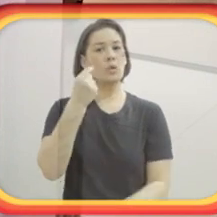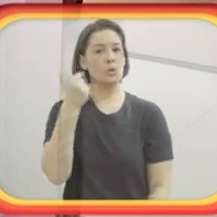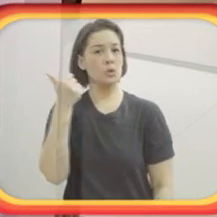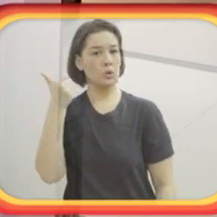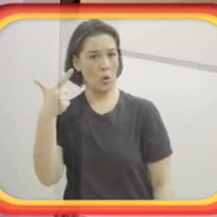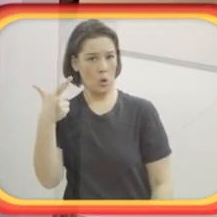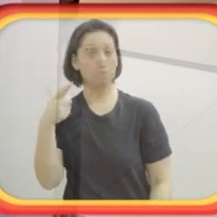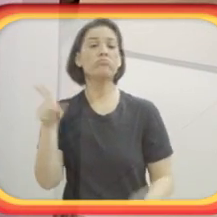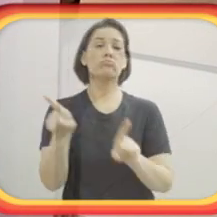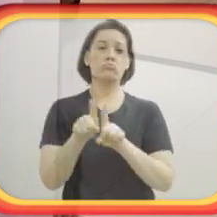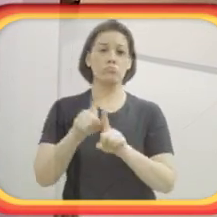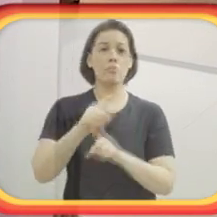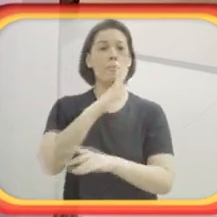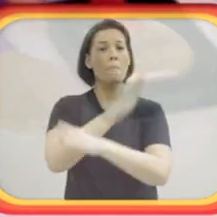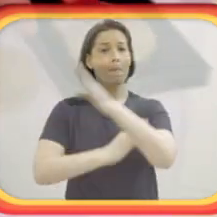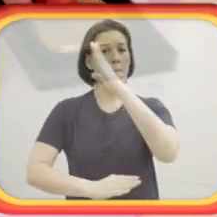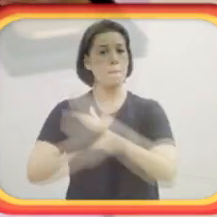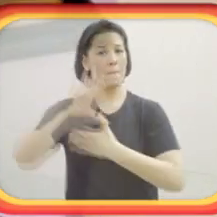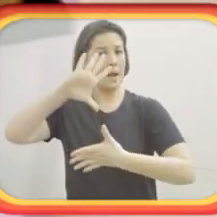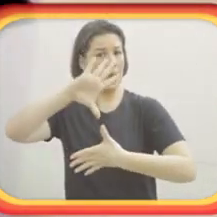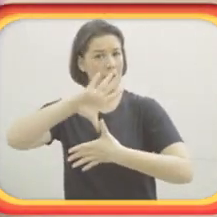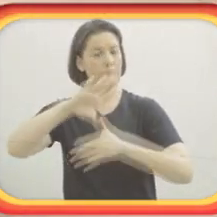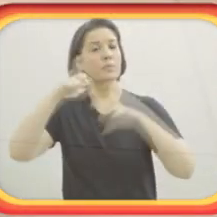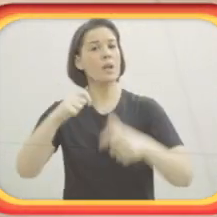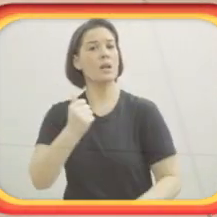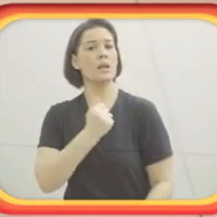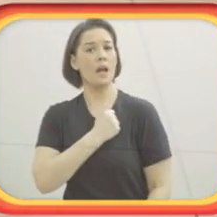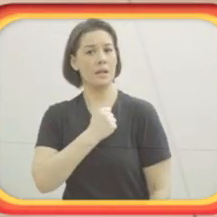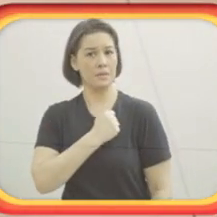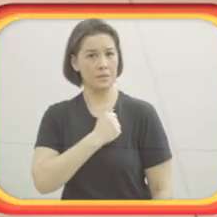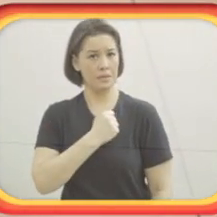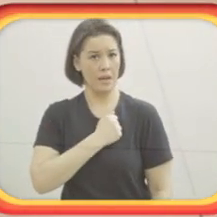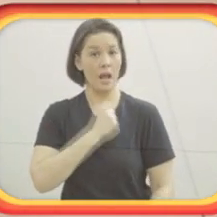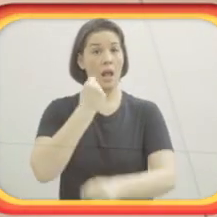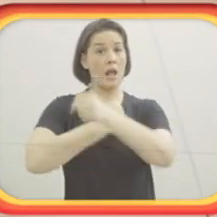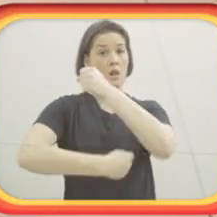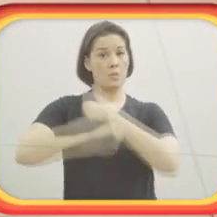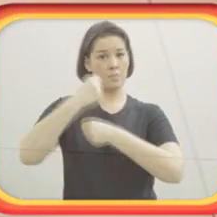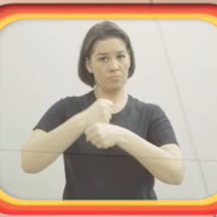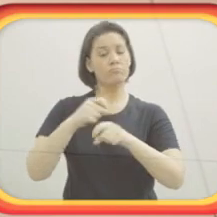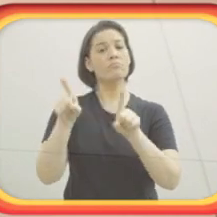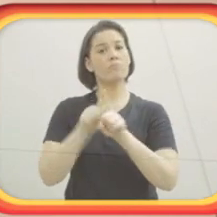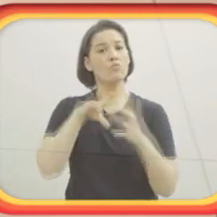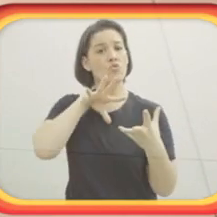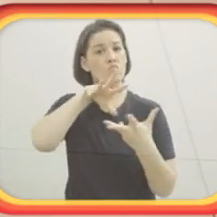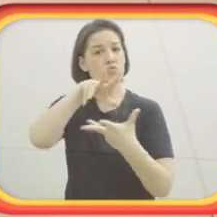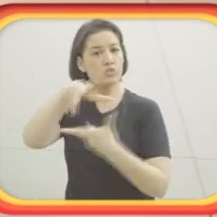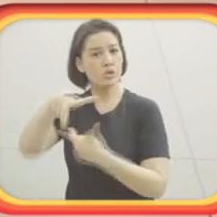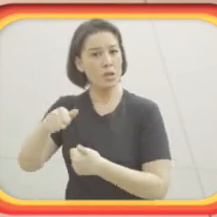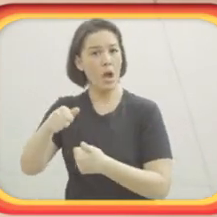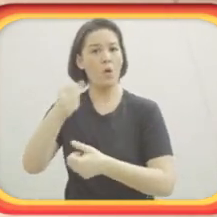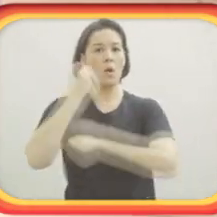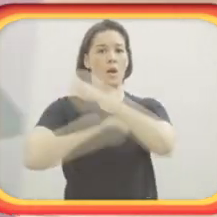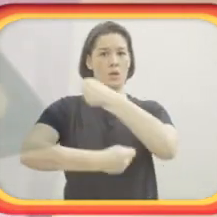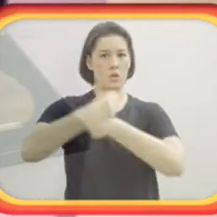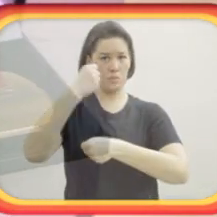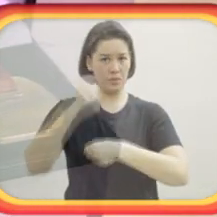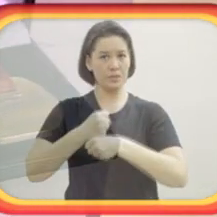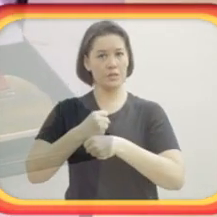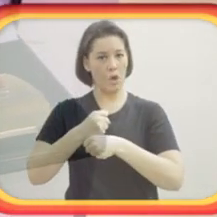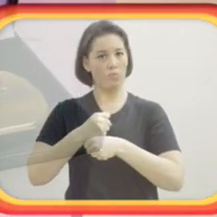Tem o Parapá de Toronto do ano passado e o Mundial. Medalha sobre uma instante. O ano passado também que foi em Glasgow.